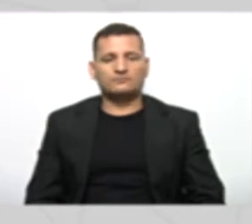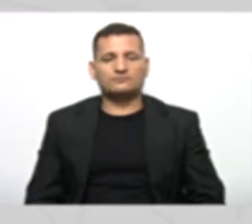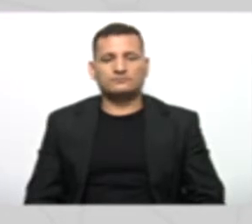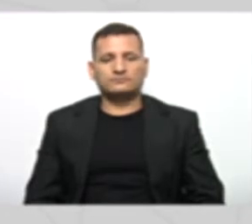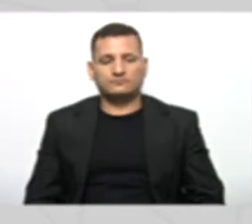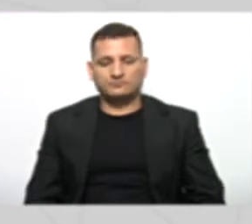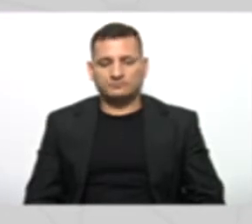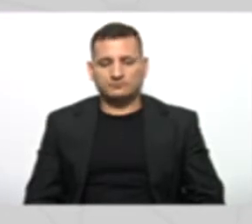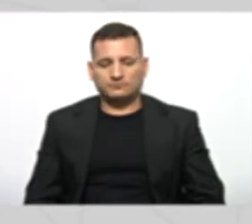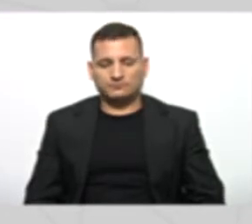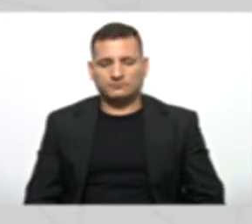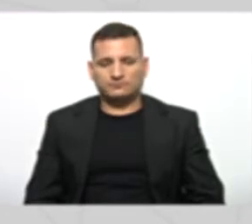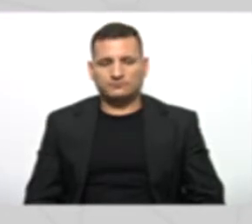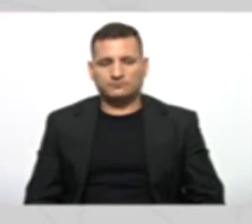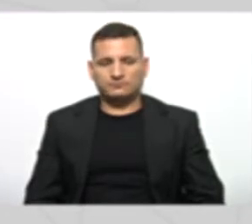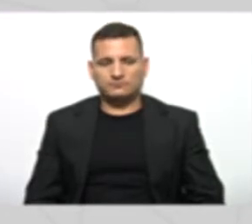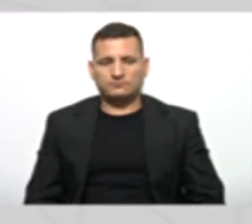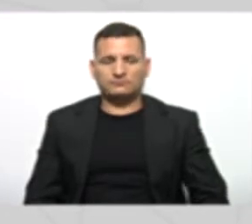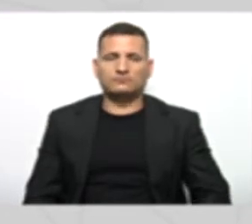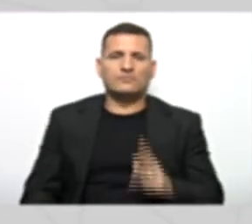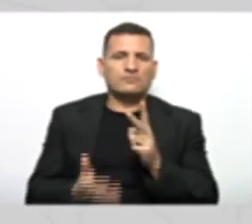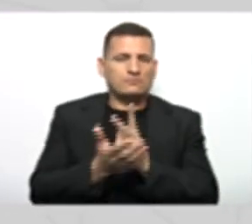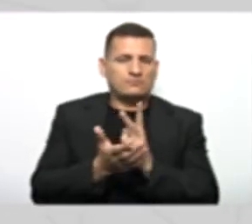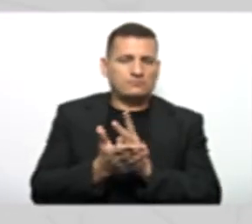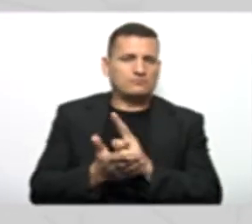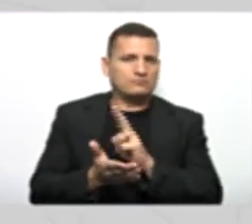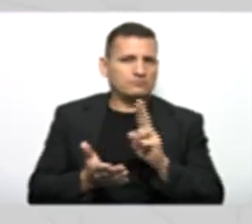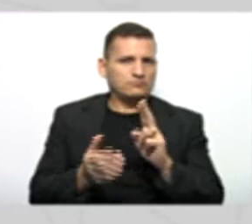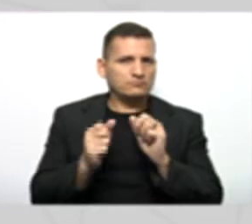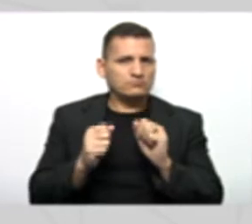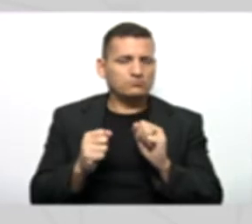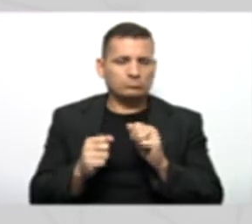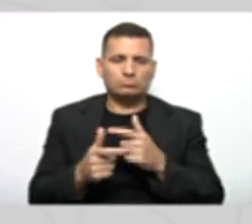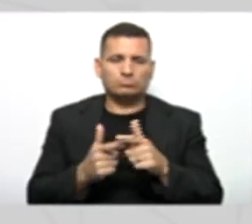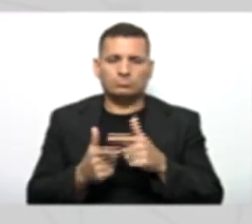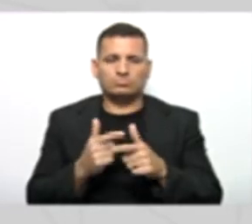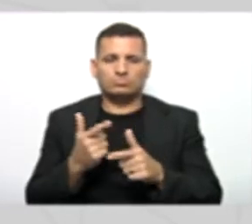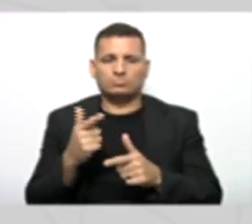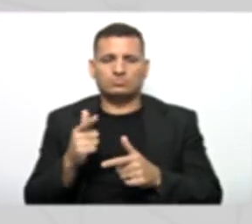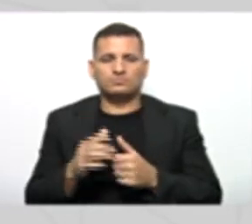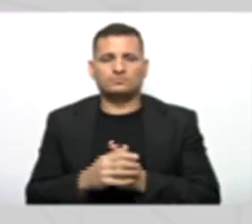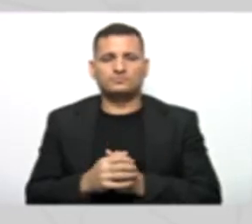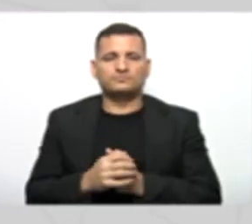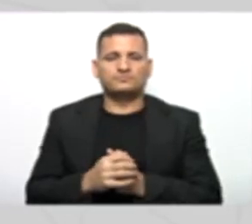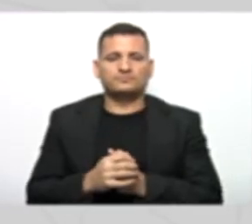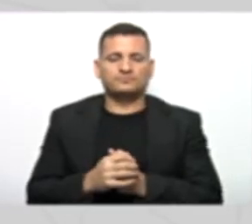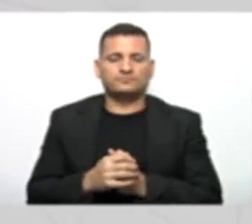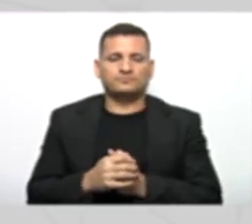Jurídica Pode ser o mesmo nome Pode ser o mesmo nome Não tem problema nenhum Def